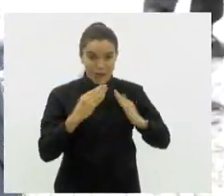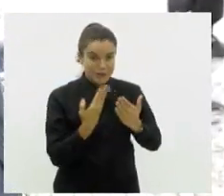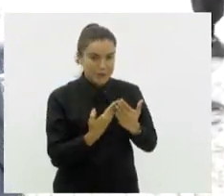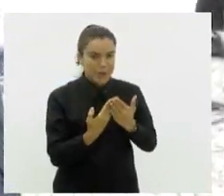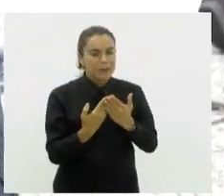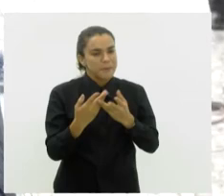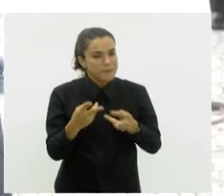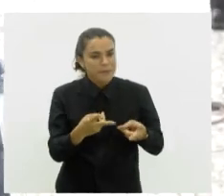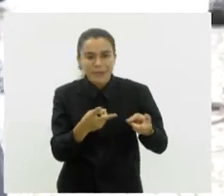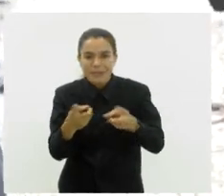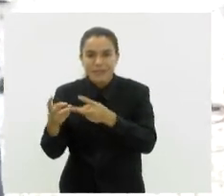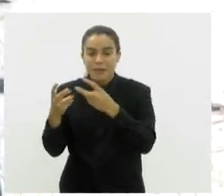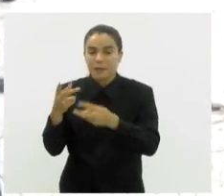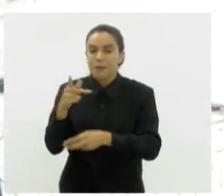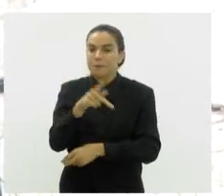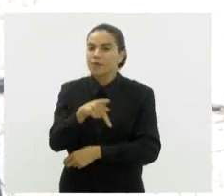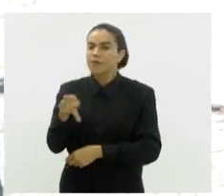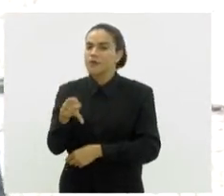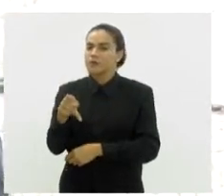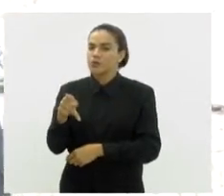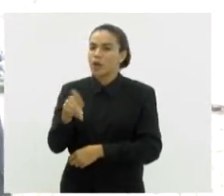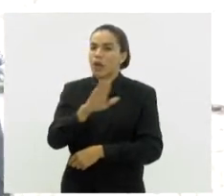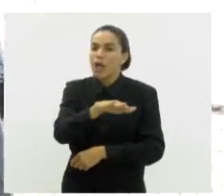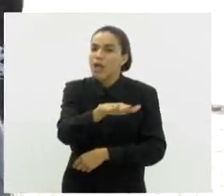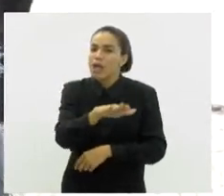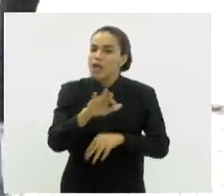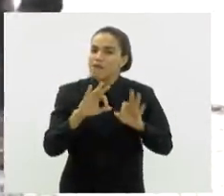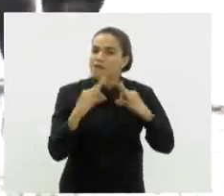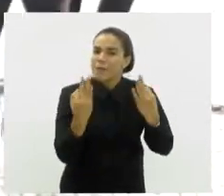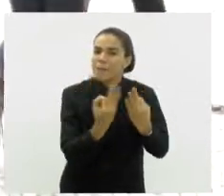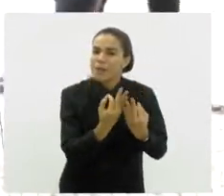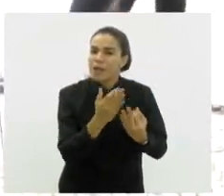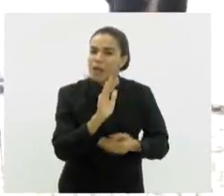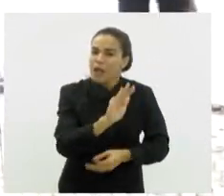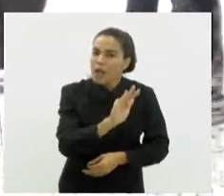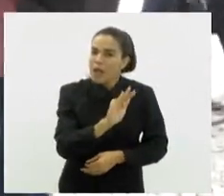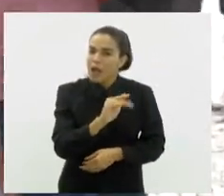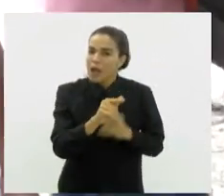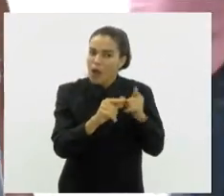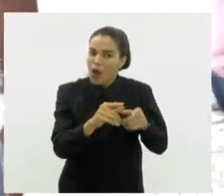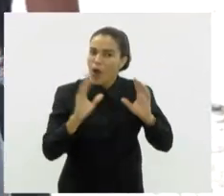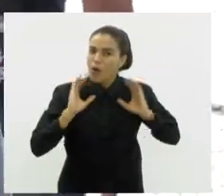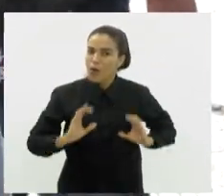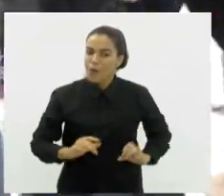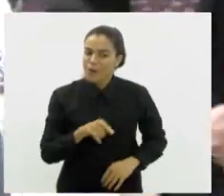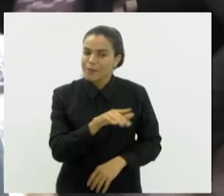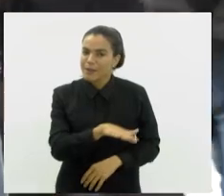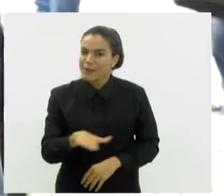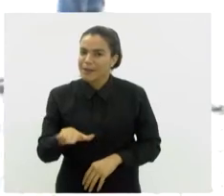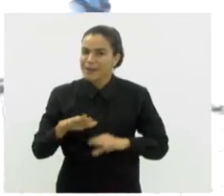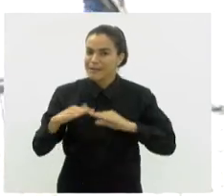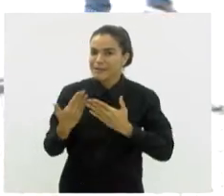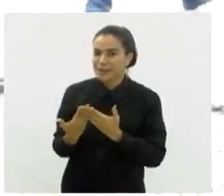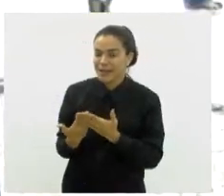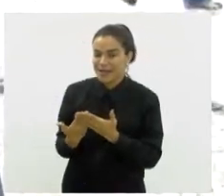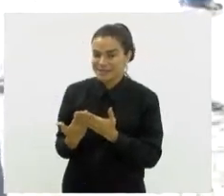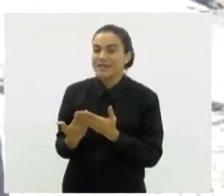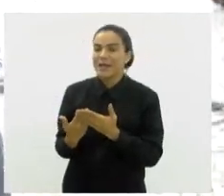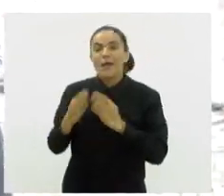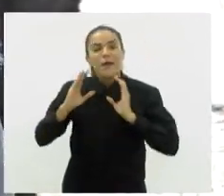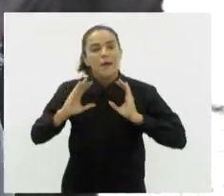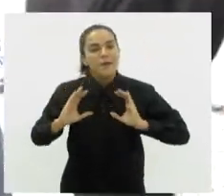você percebe que os professores já sinalizam para essa família, essa família já percebe o comportamento dessa criança em casa. E é um